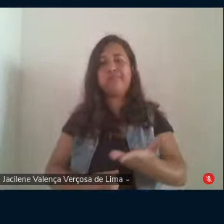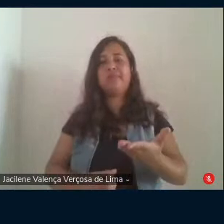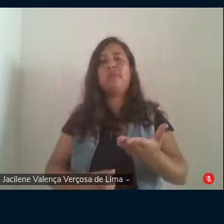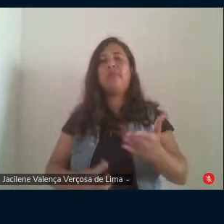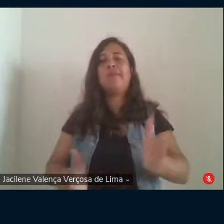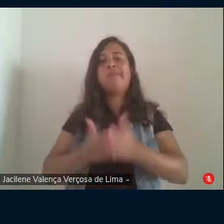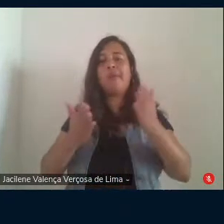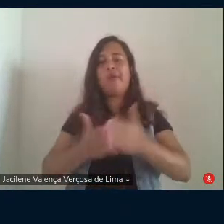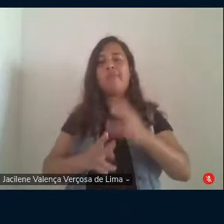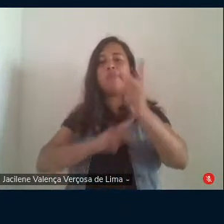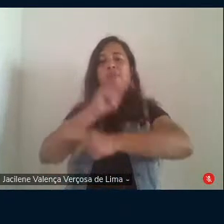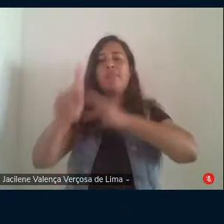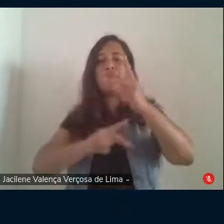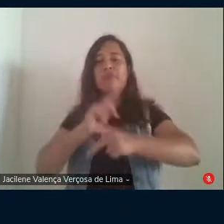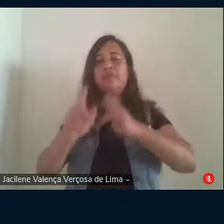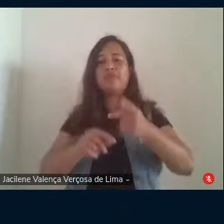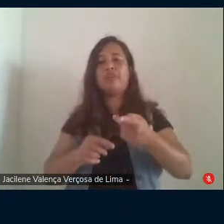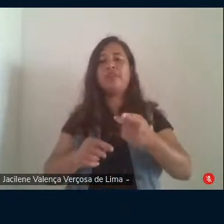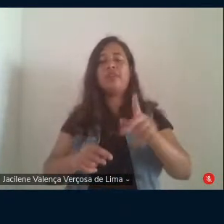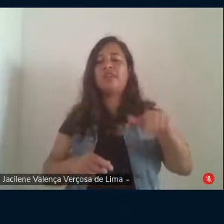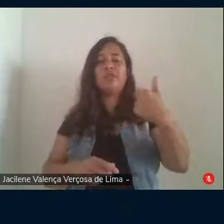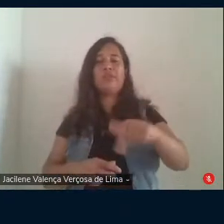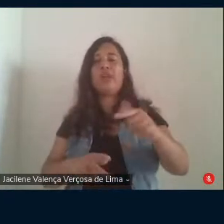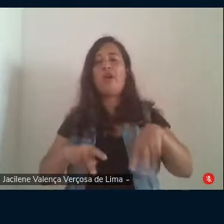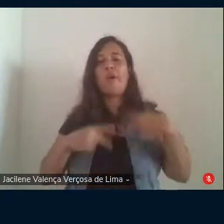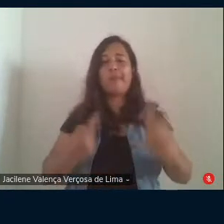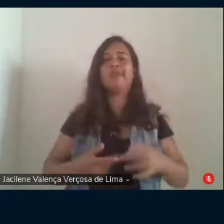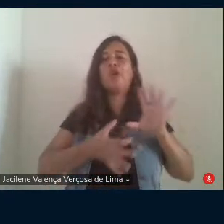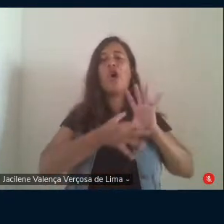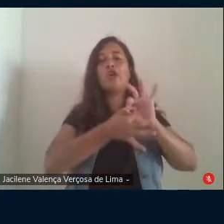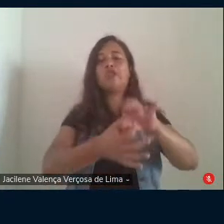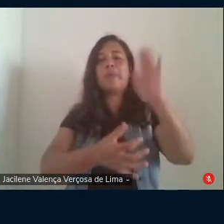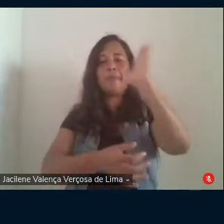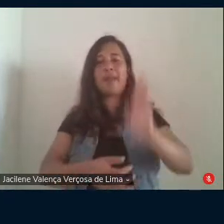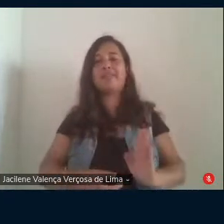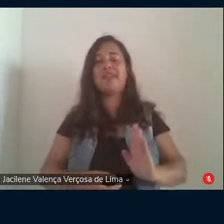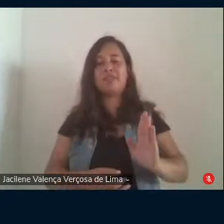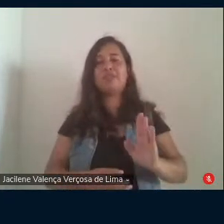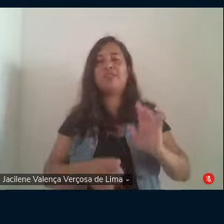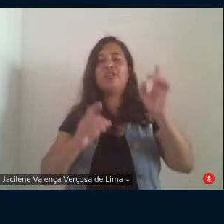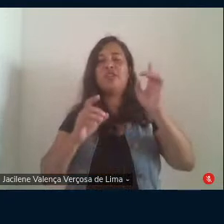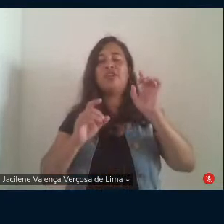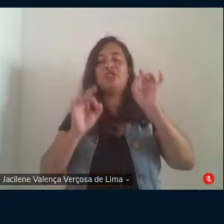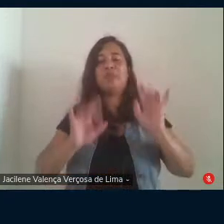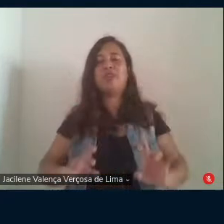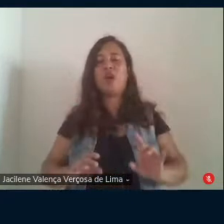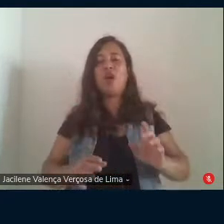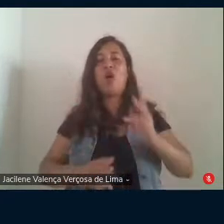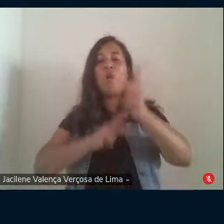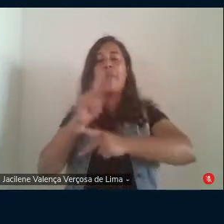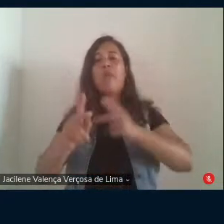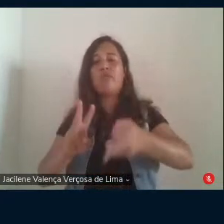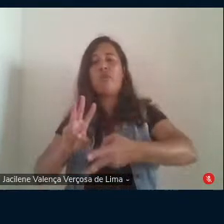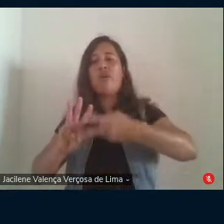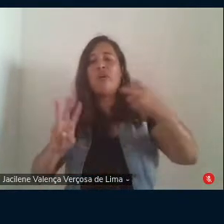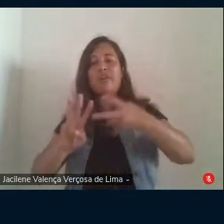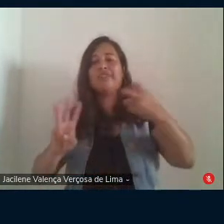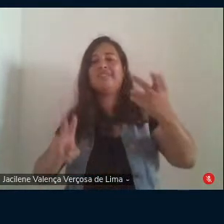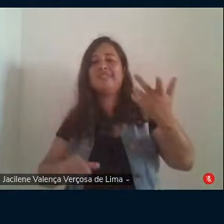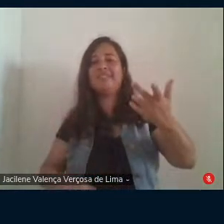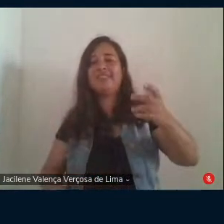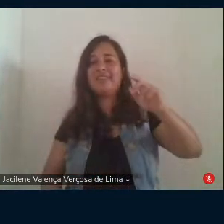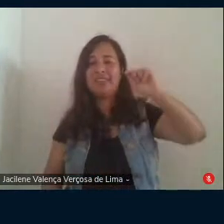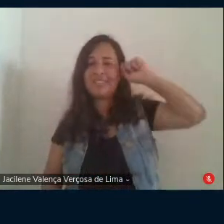as populações desumanizadas e no contexto brasileiro especialmente os povos negros indígenas esperançamos